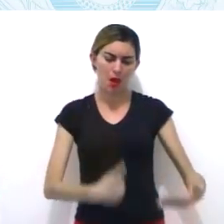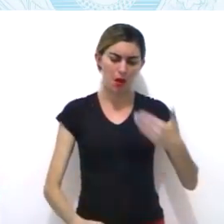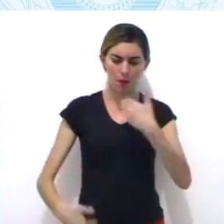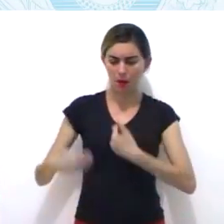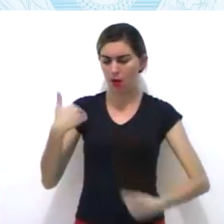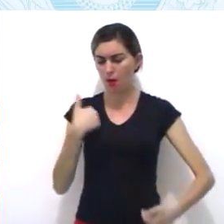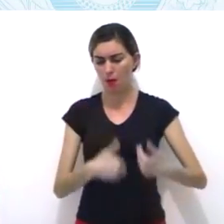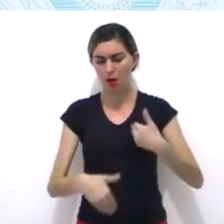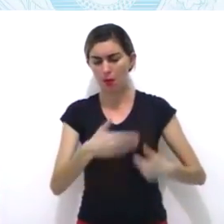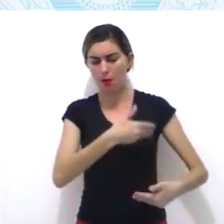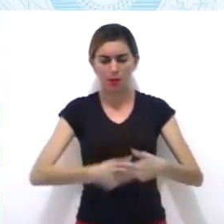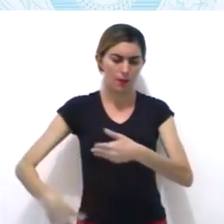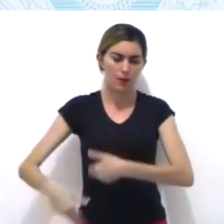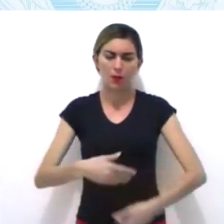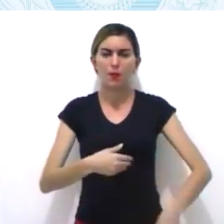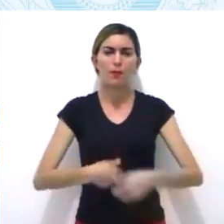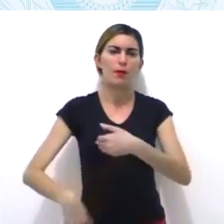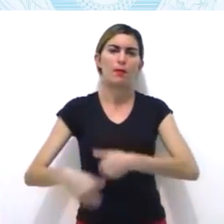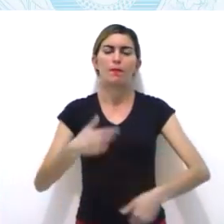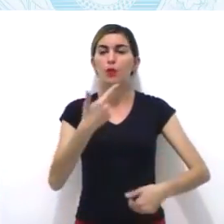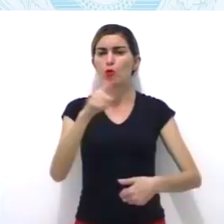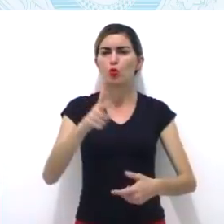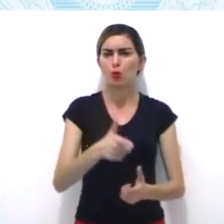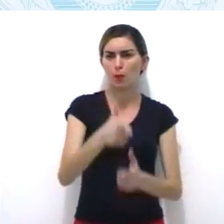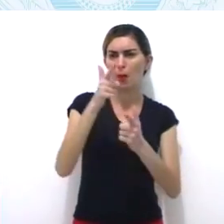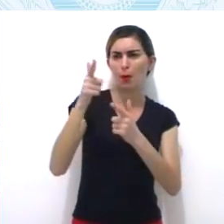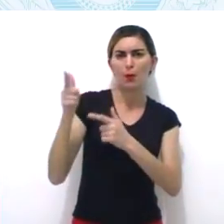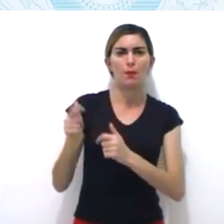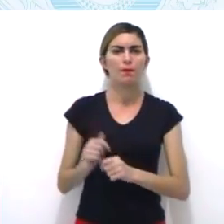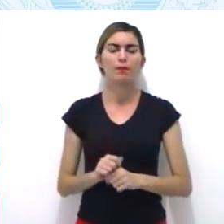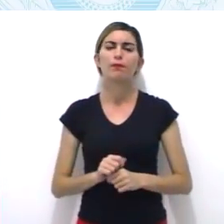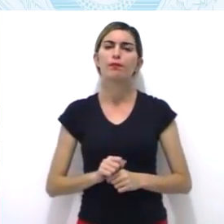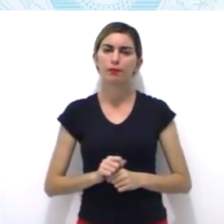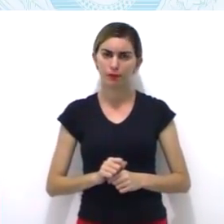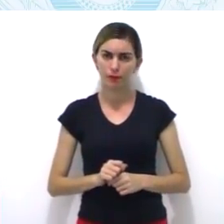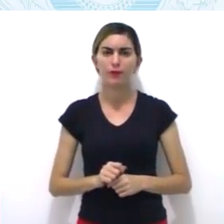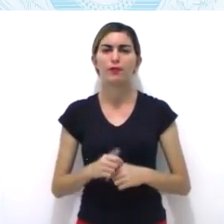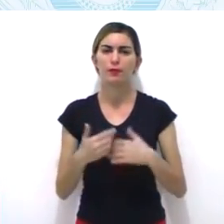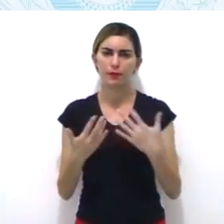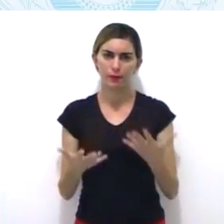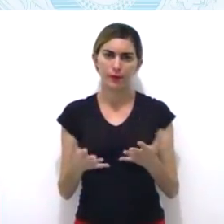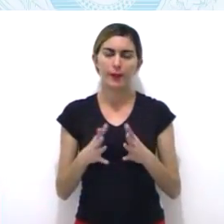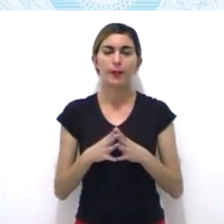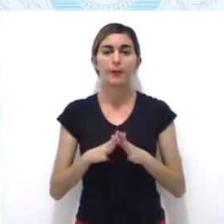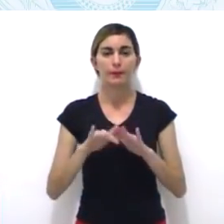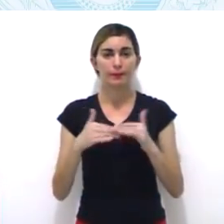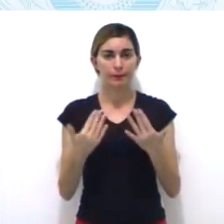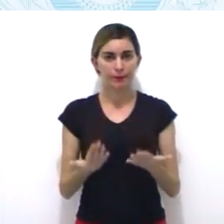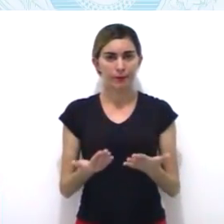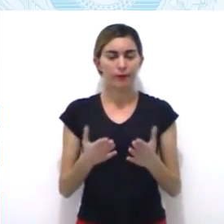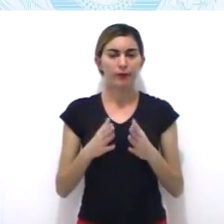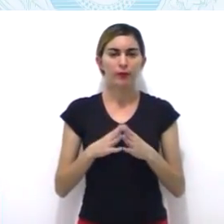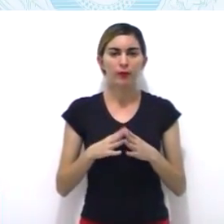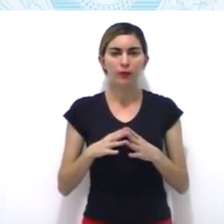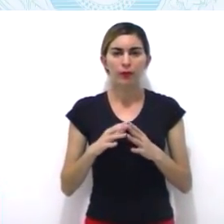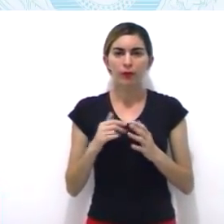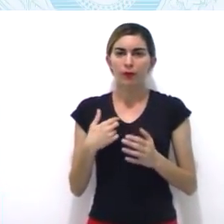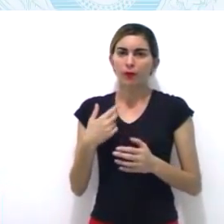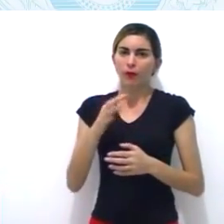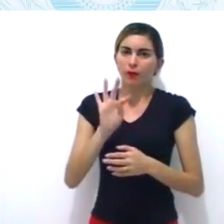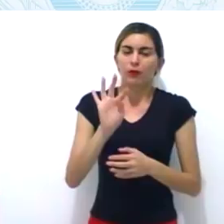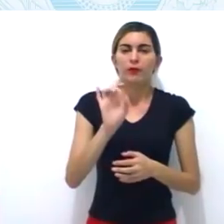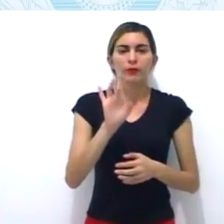o tiradente foi enforcado. Os demais foram exilados, né? Então, agora nós trazemos